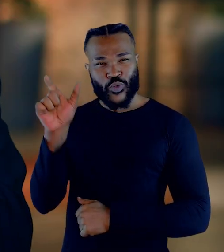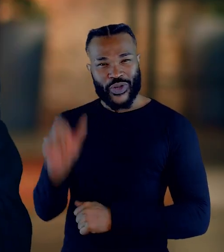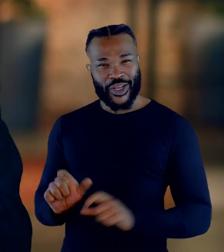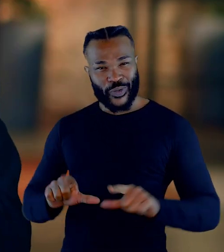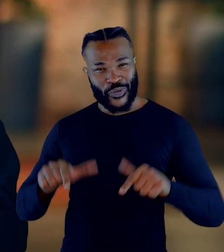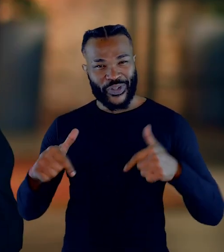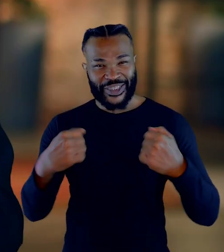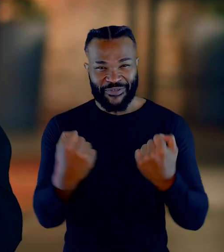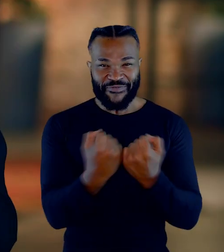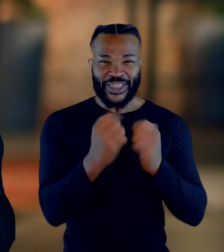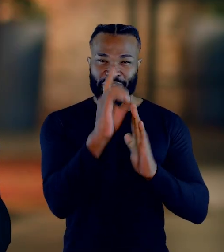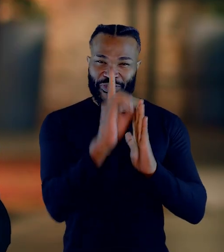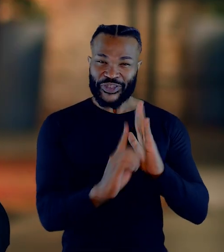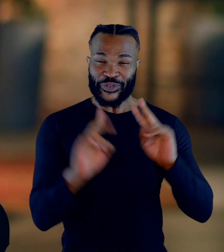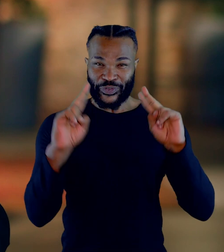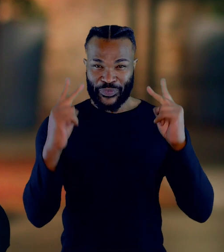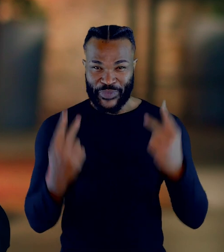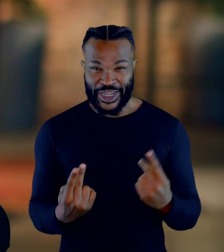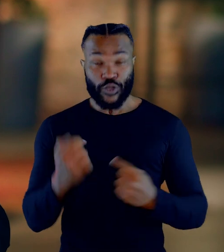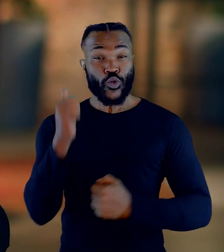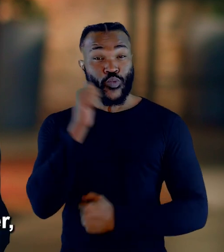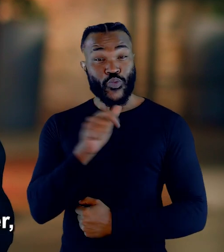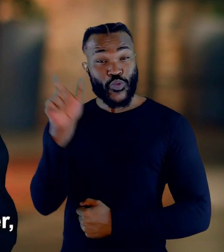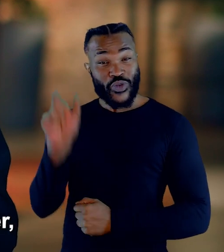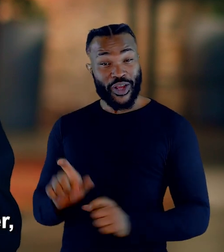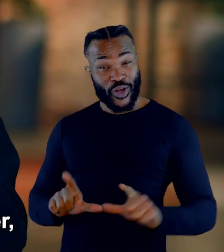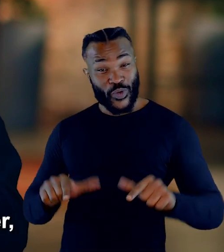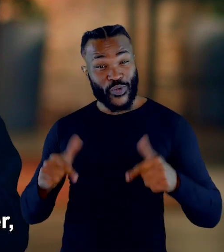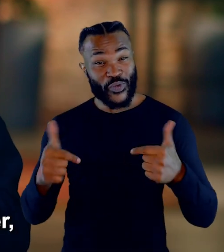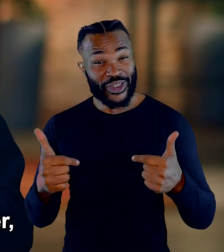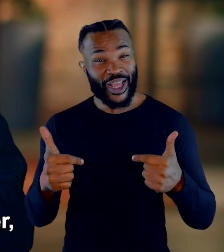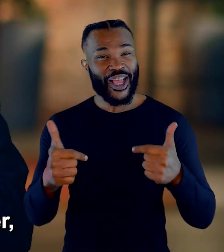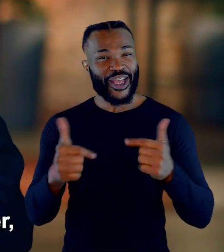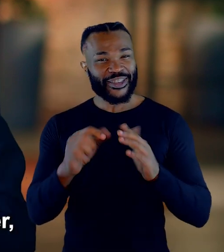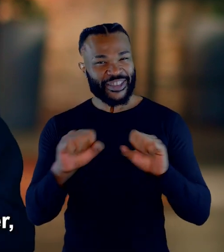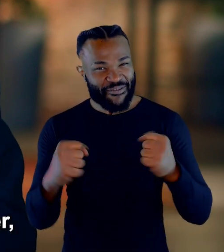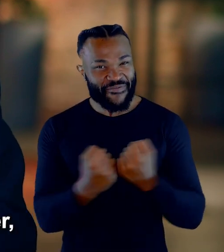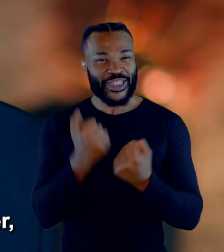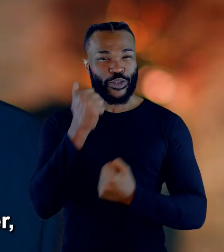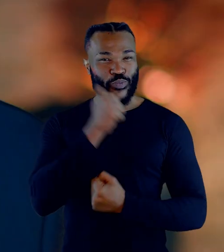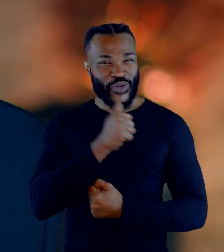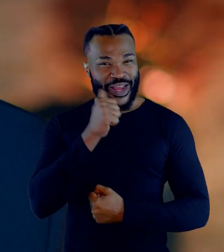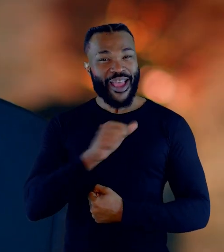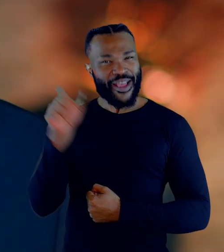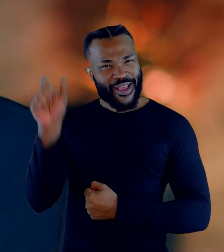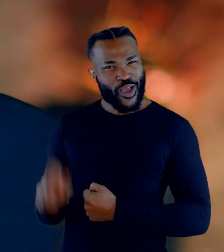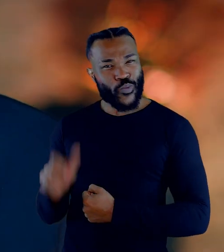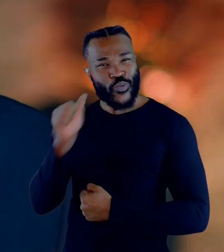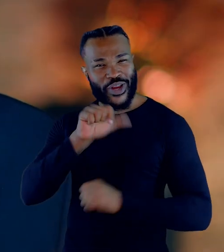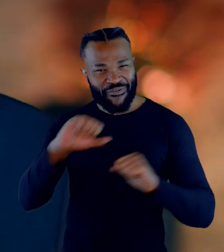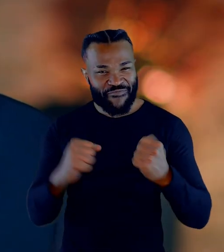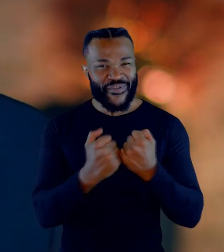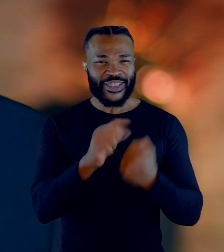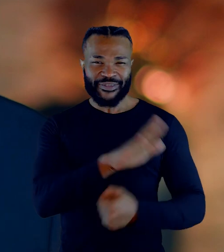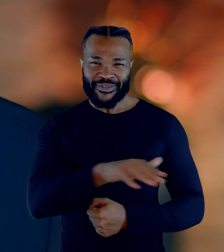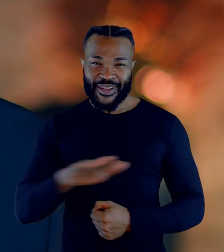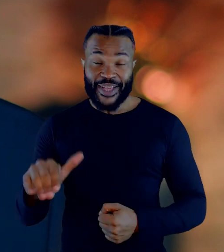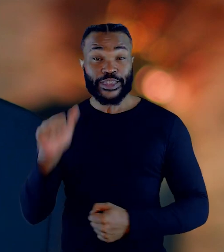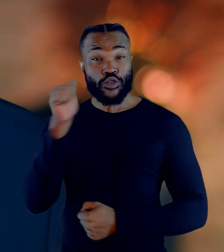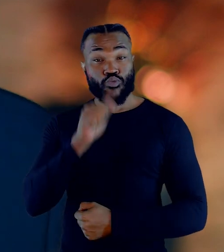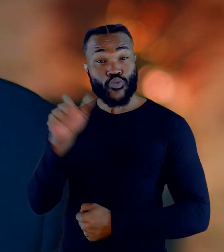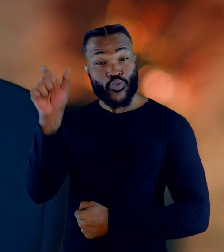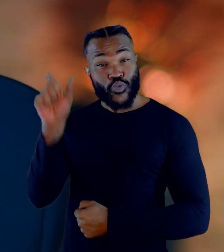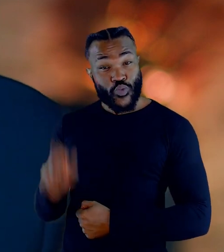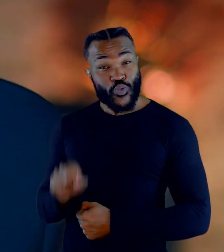Uma mulher que luta em defesa dos direitos humanos. Uma mulher que luta em defesa da mulher. Uma mulher que luta em defesa das crianças.